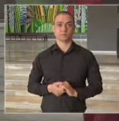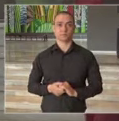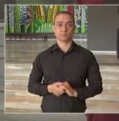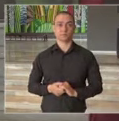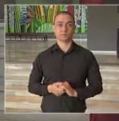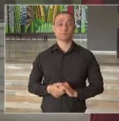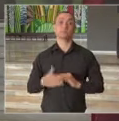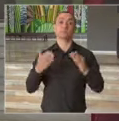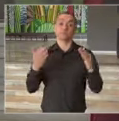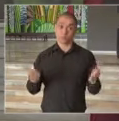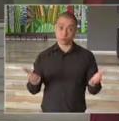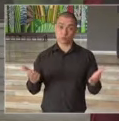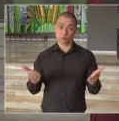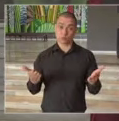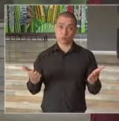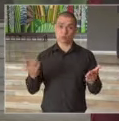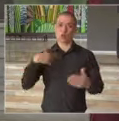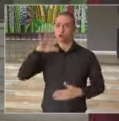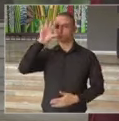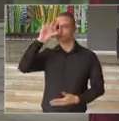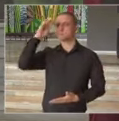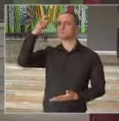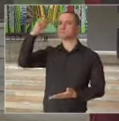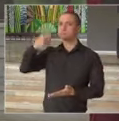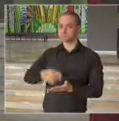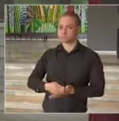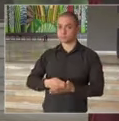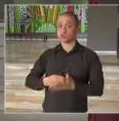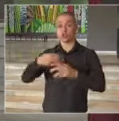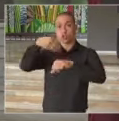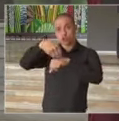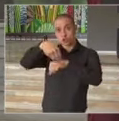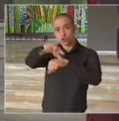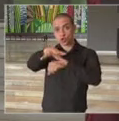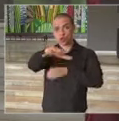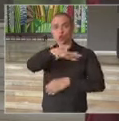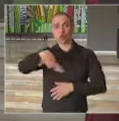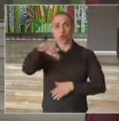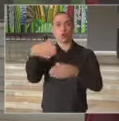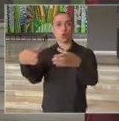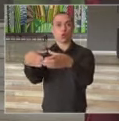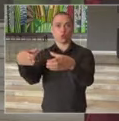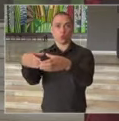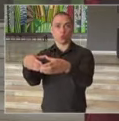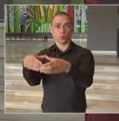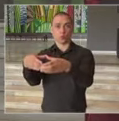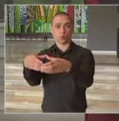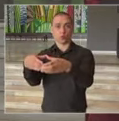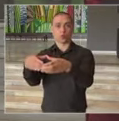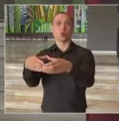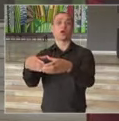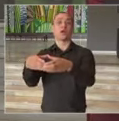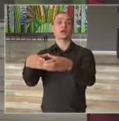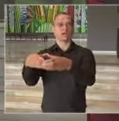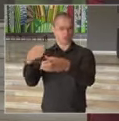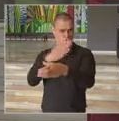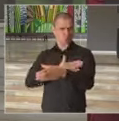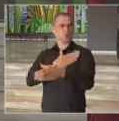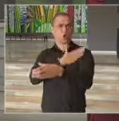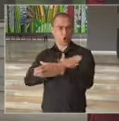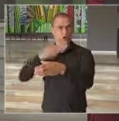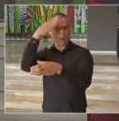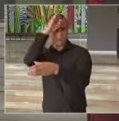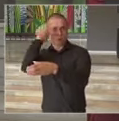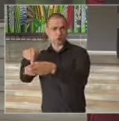Por isso, a decisão de orientar os grupos pró-governo Bolsonaro,